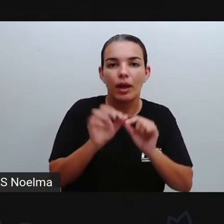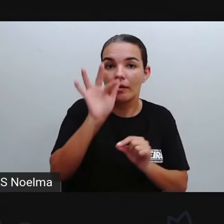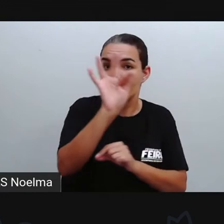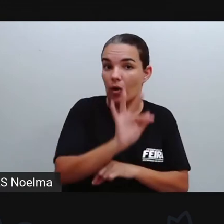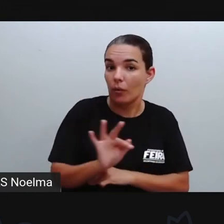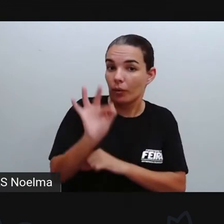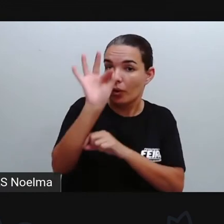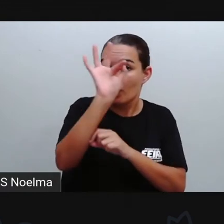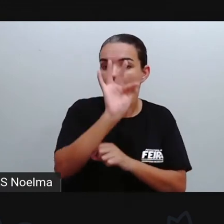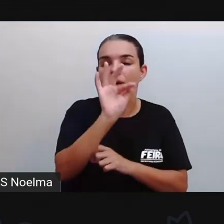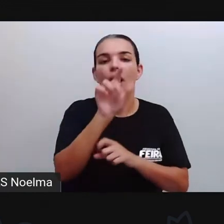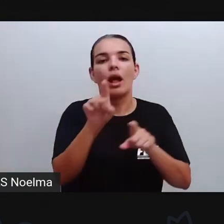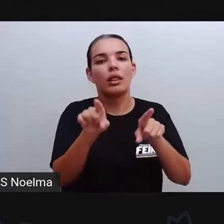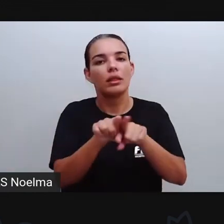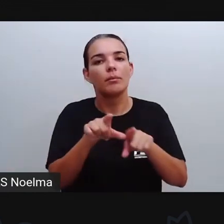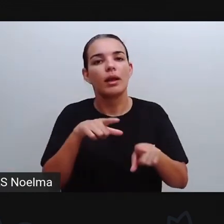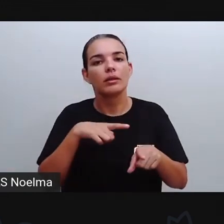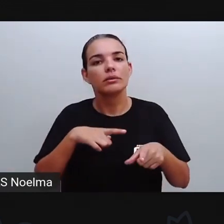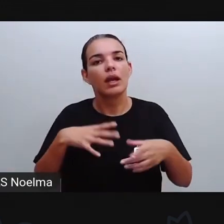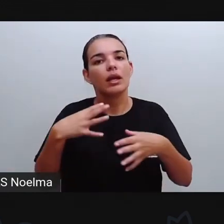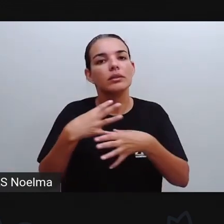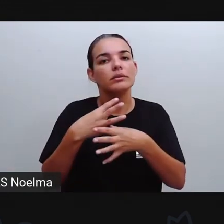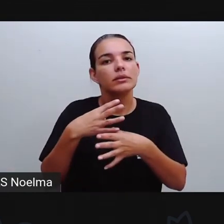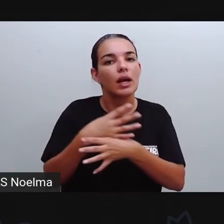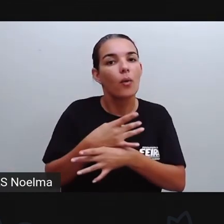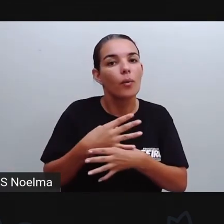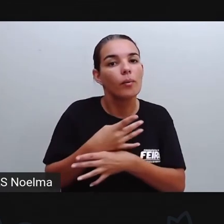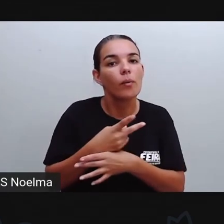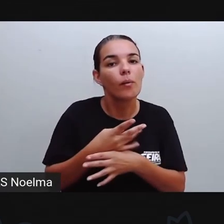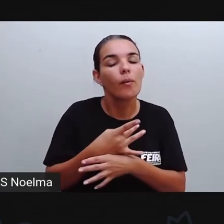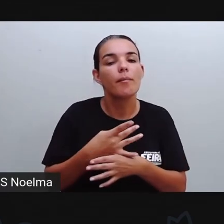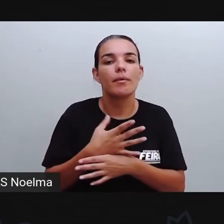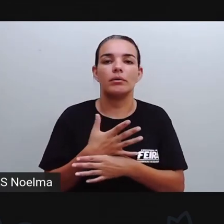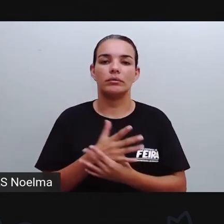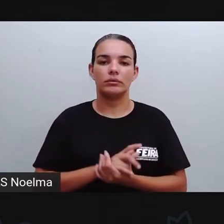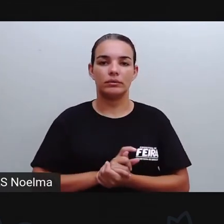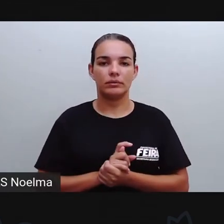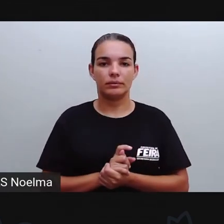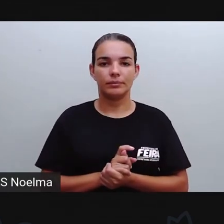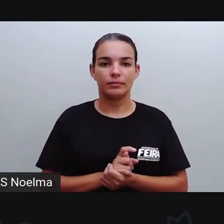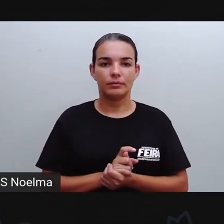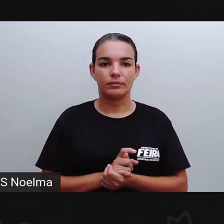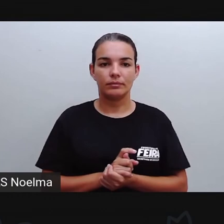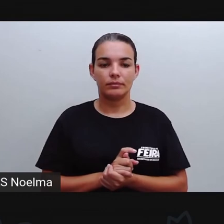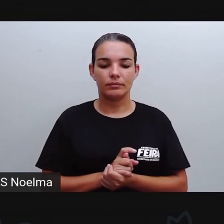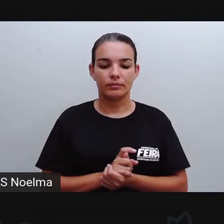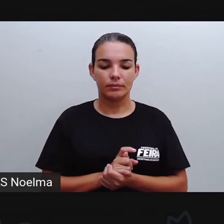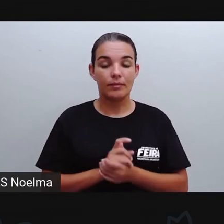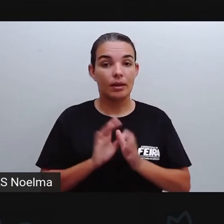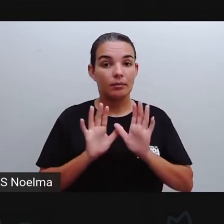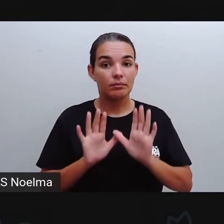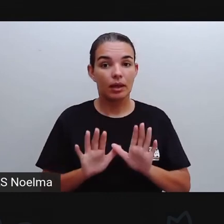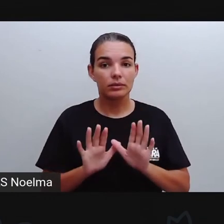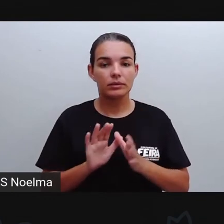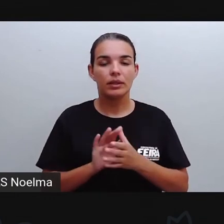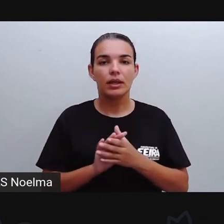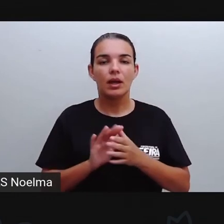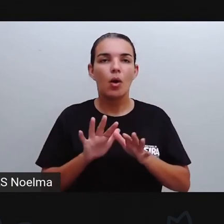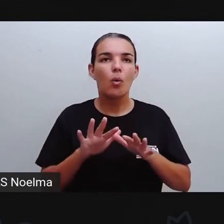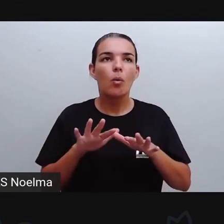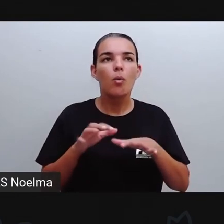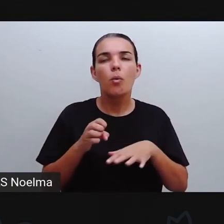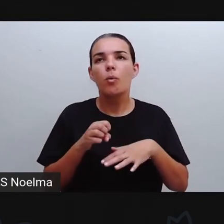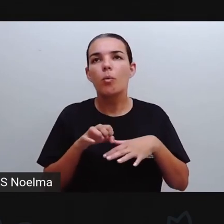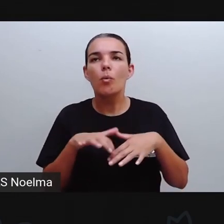temos também as lendas que são as lendas urbanas Mas, Pró, qual a diferença,